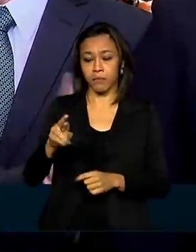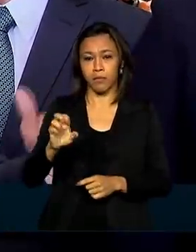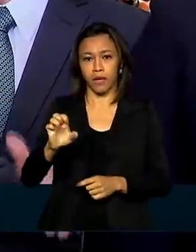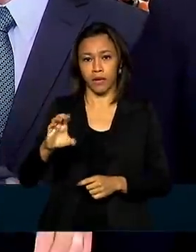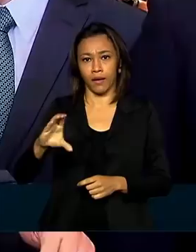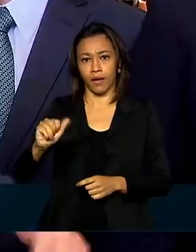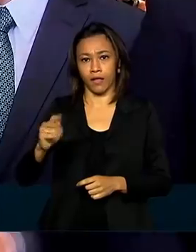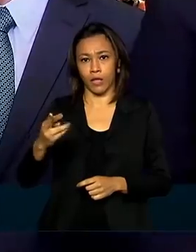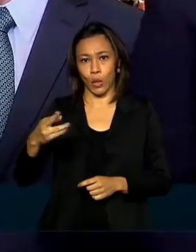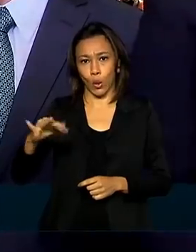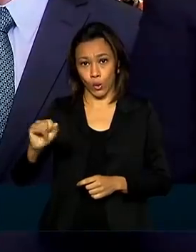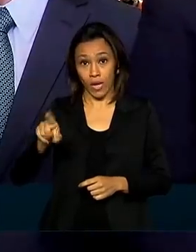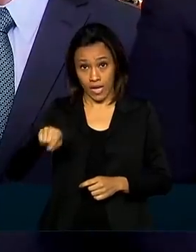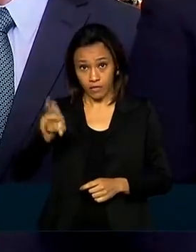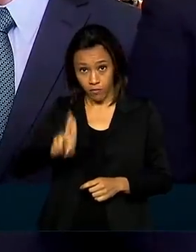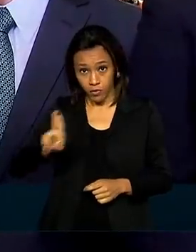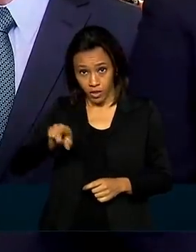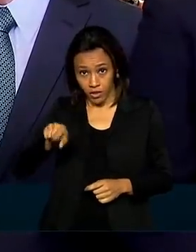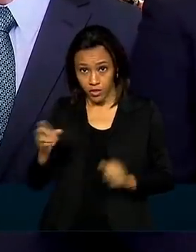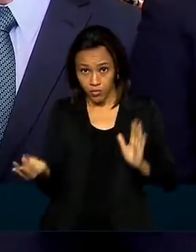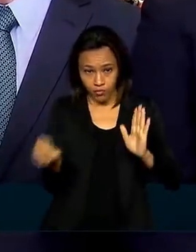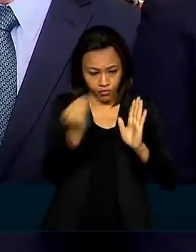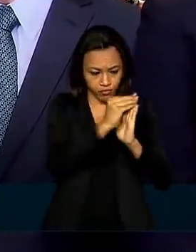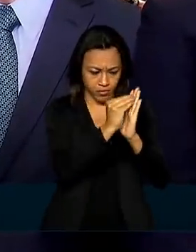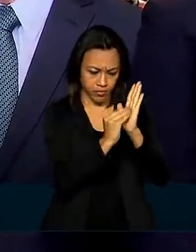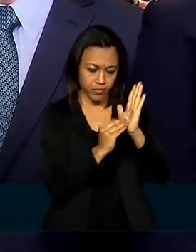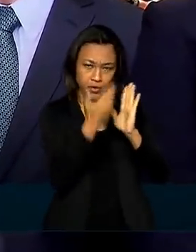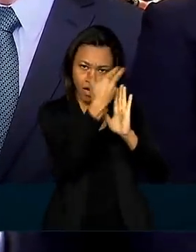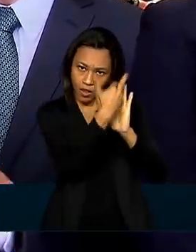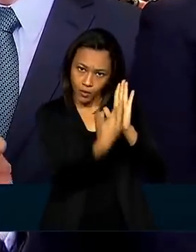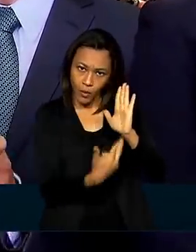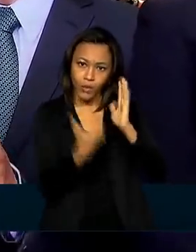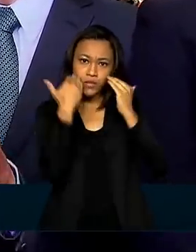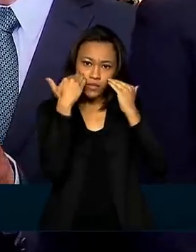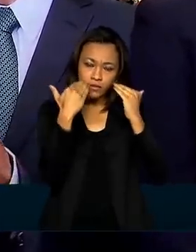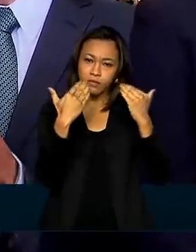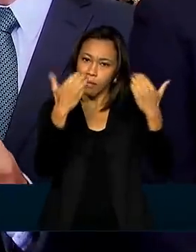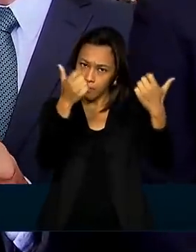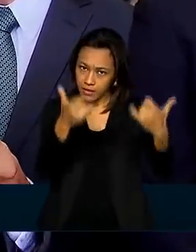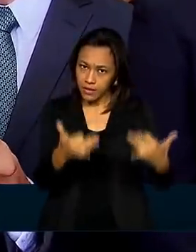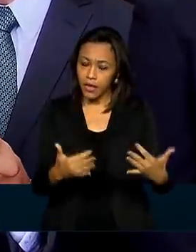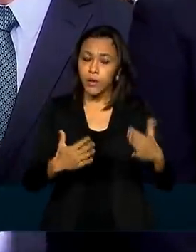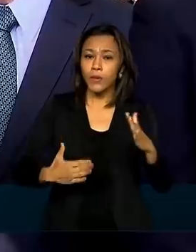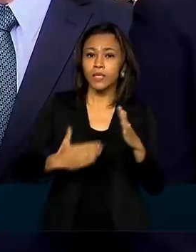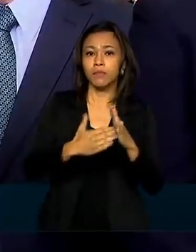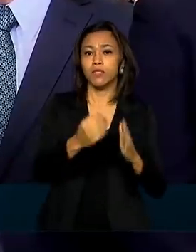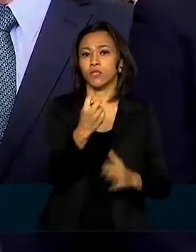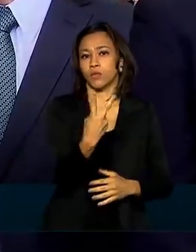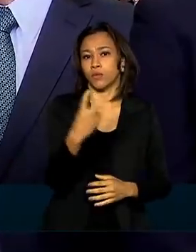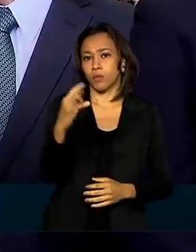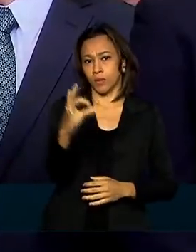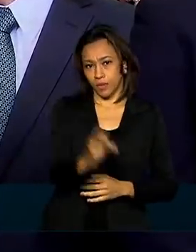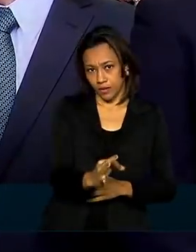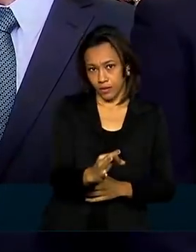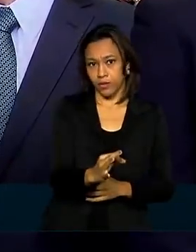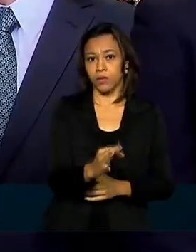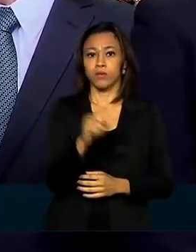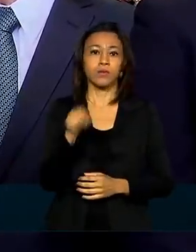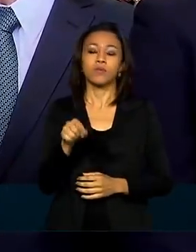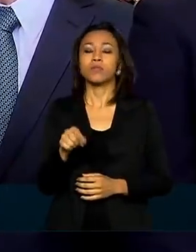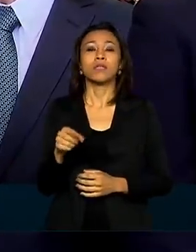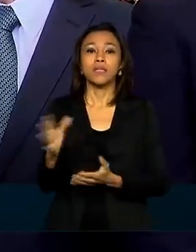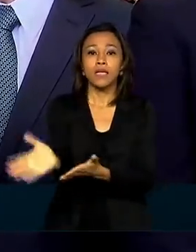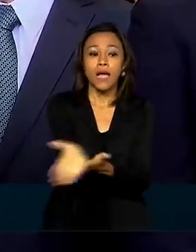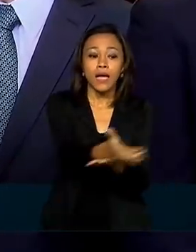utilizar, e vai estar na relatoria que eu apresento nesta semana, o limite de 2% das receitas correntes